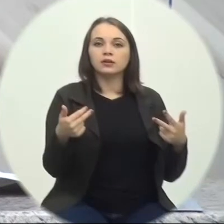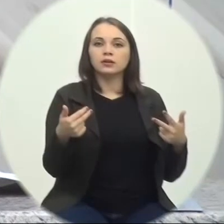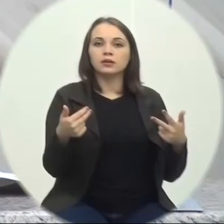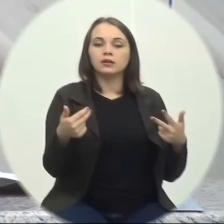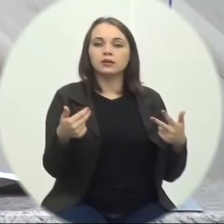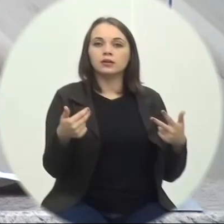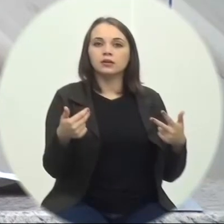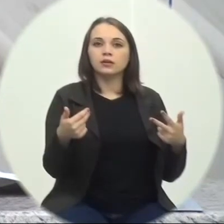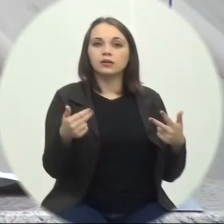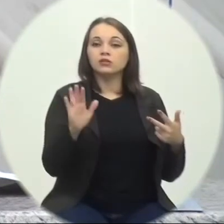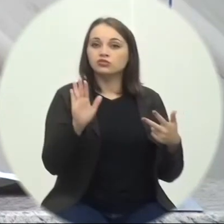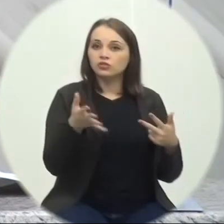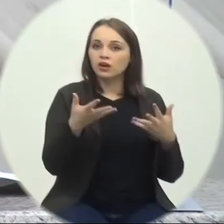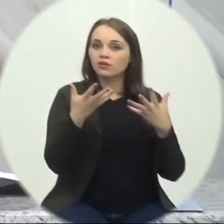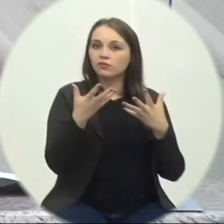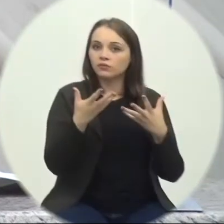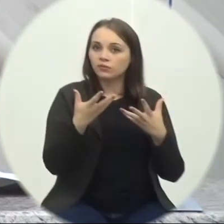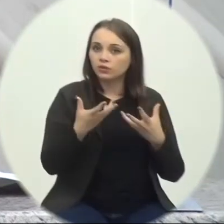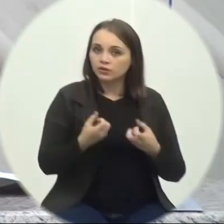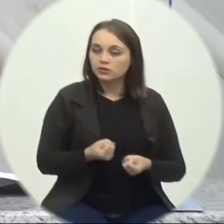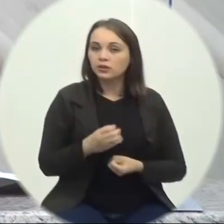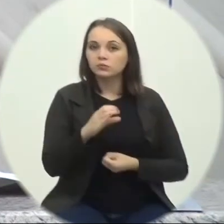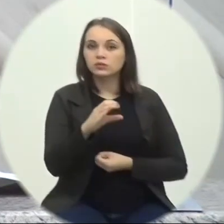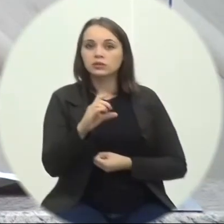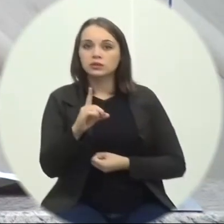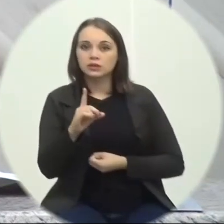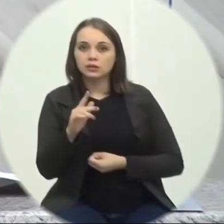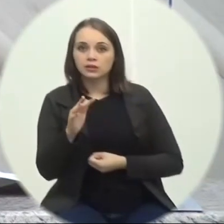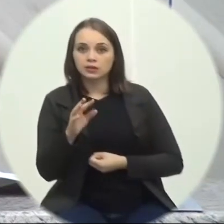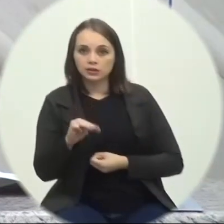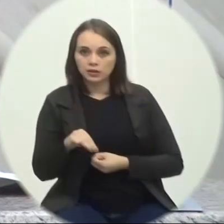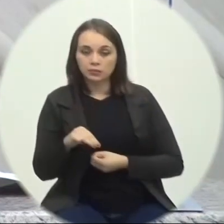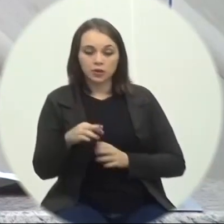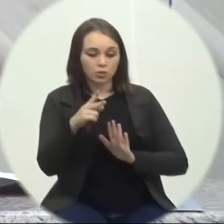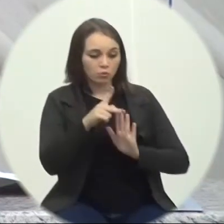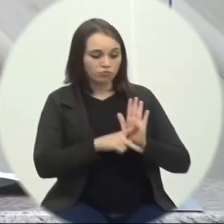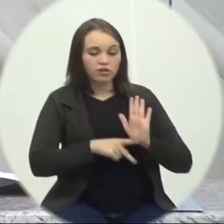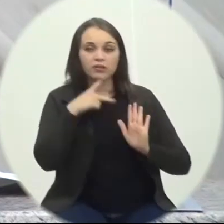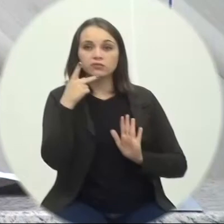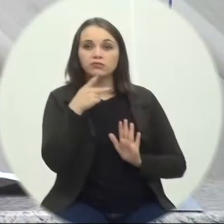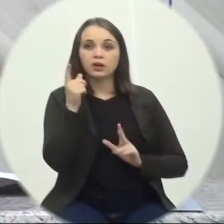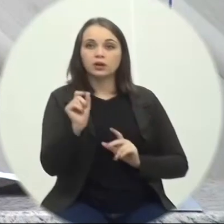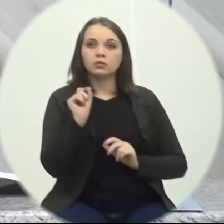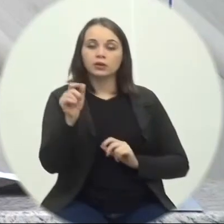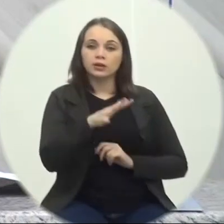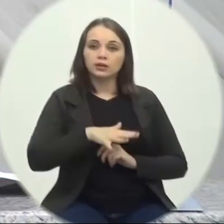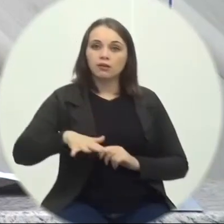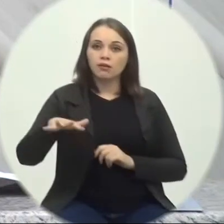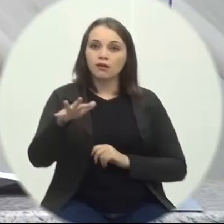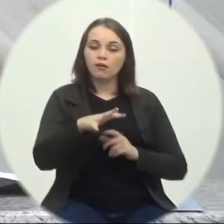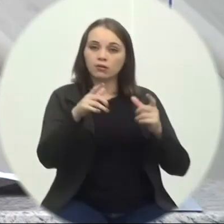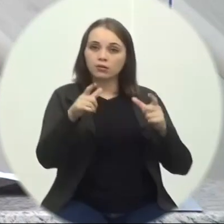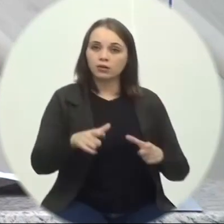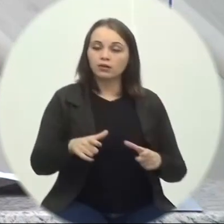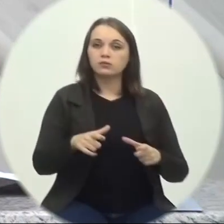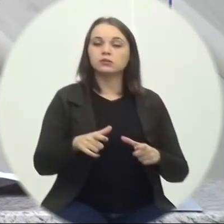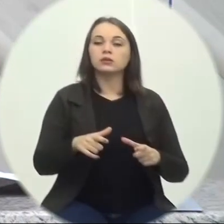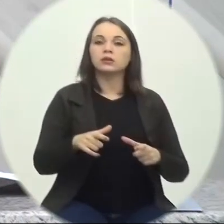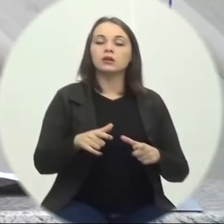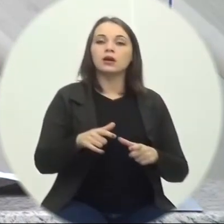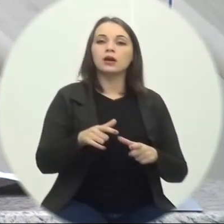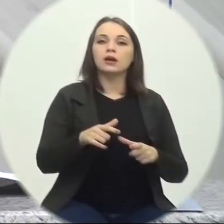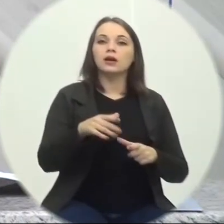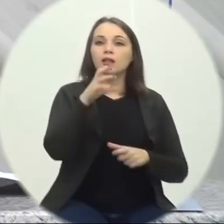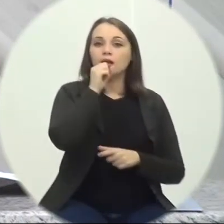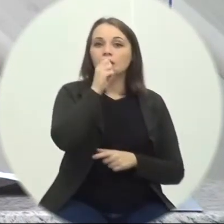barra 2020 já aprovada pelo CDM o referido projeto trata de área localizada no lotamento laranjinha 2